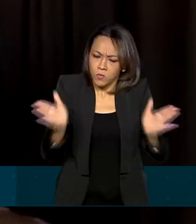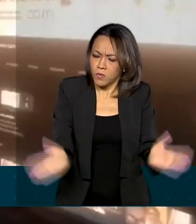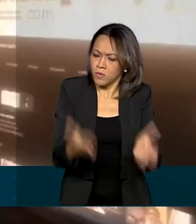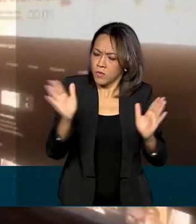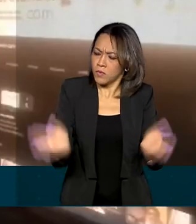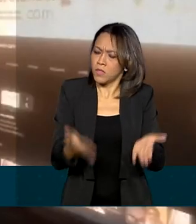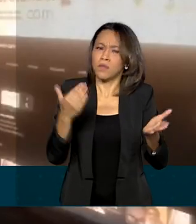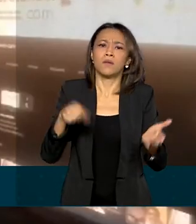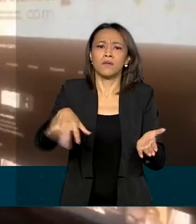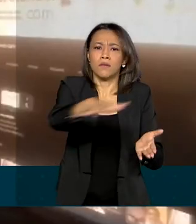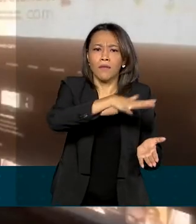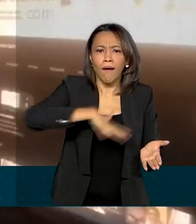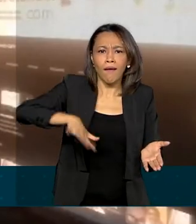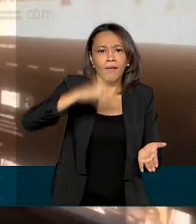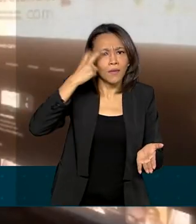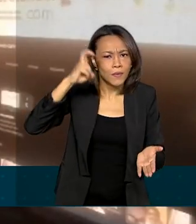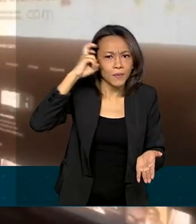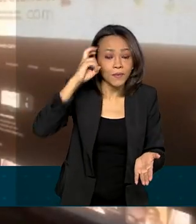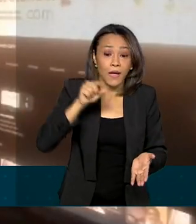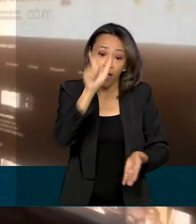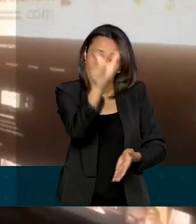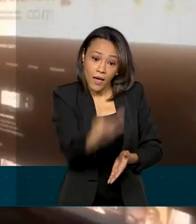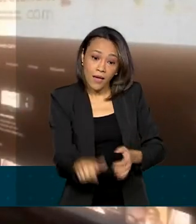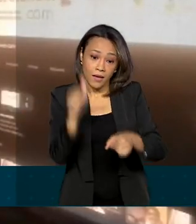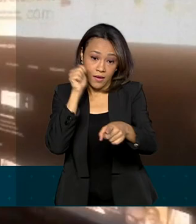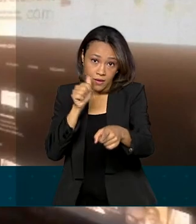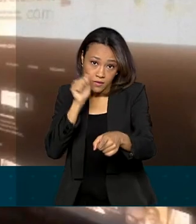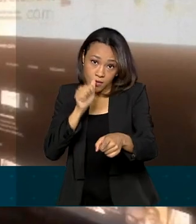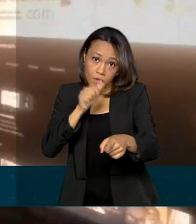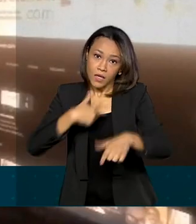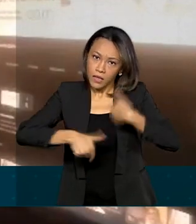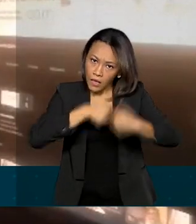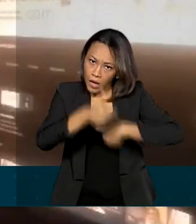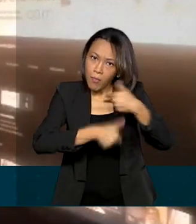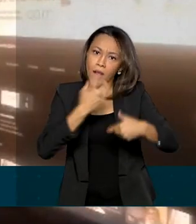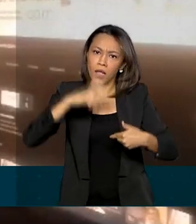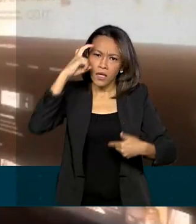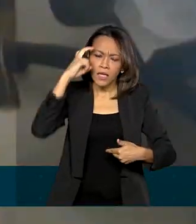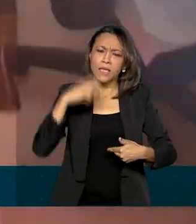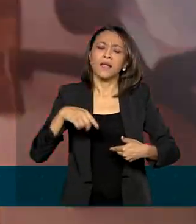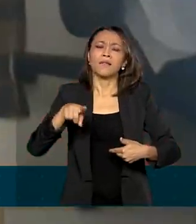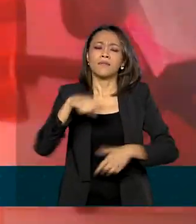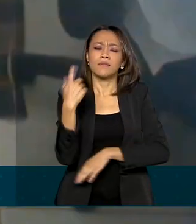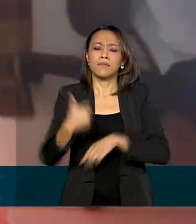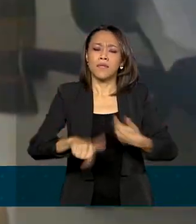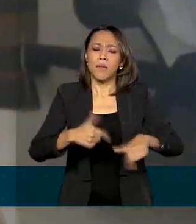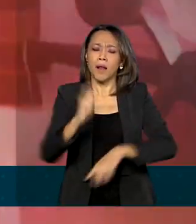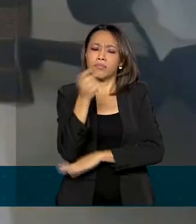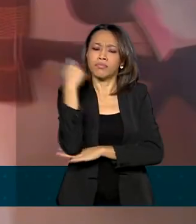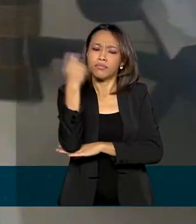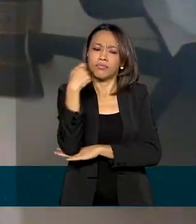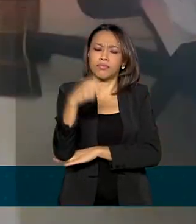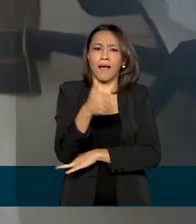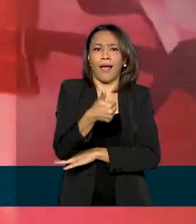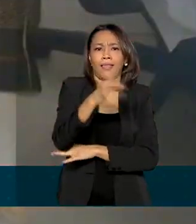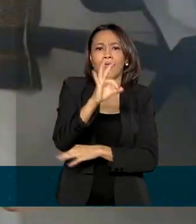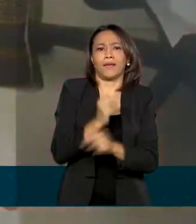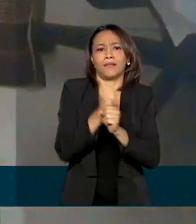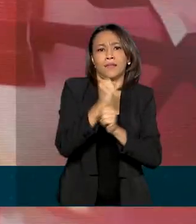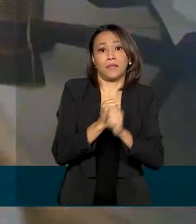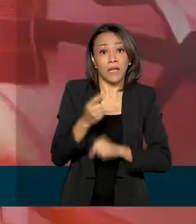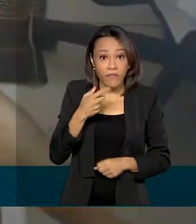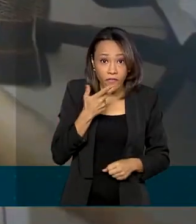município. Esta produtora cultural atua em Cachoeira do Sul há 10 anos. Segundo ela, os recursos são